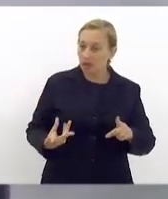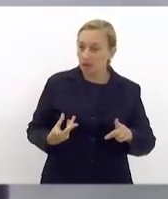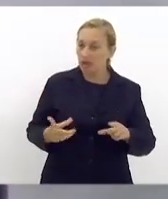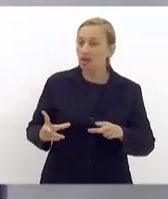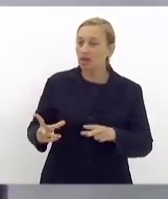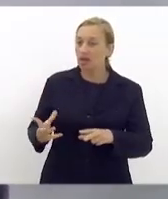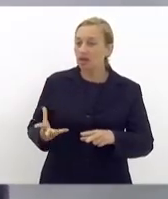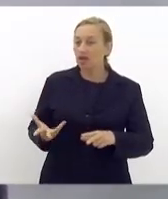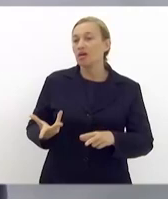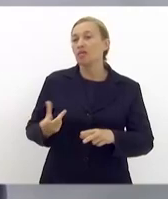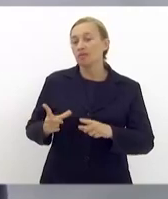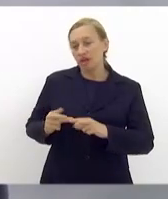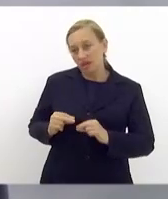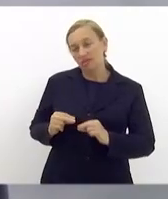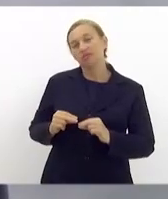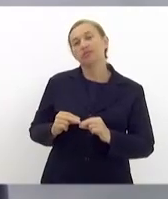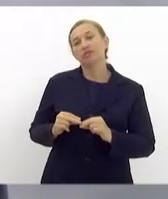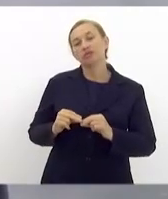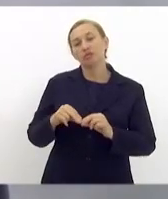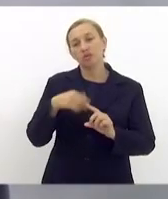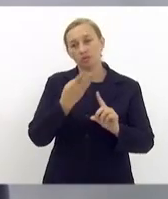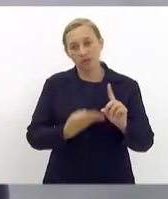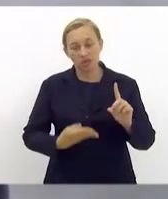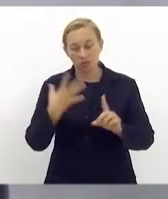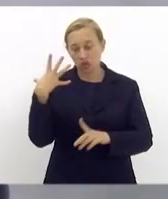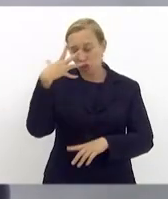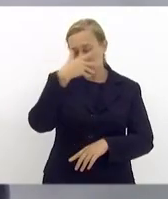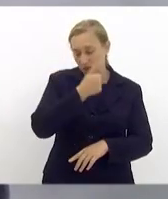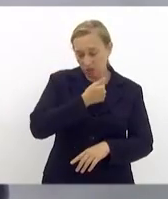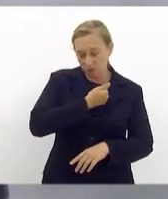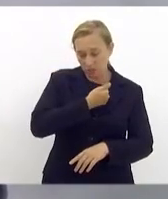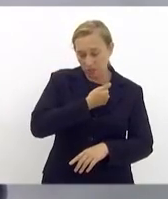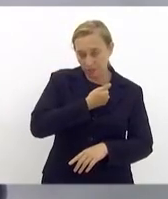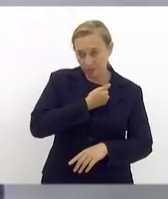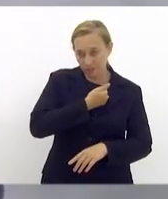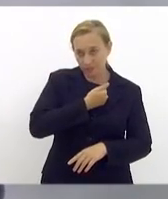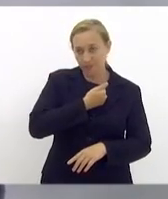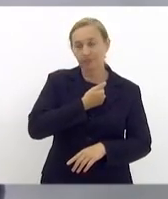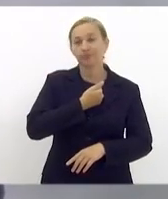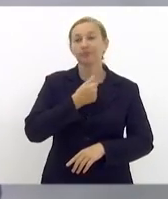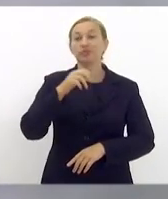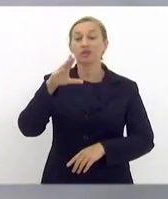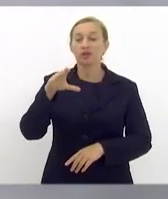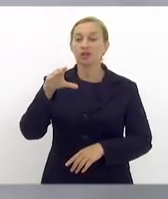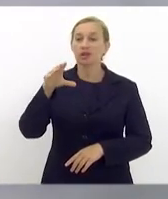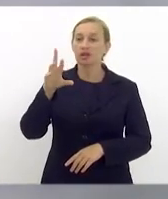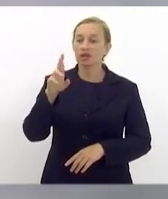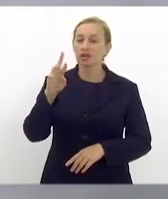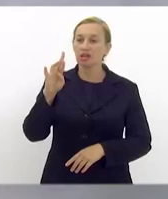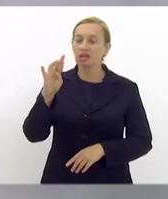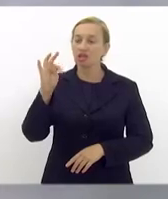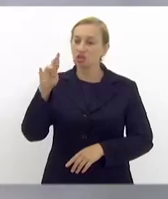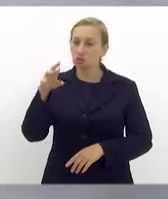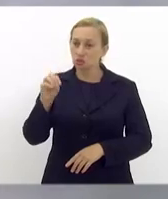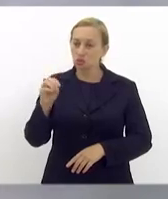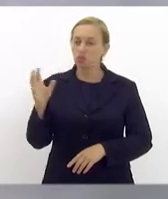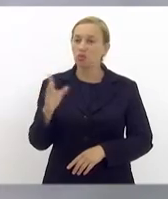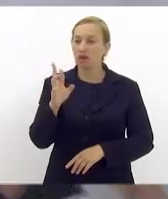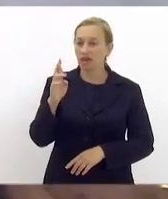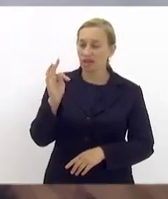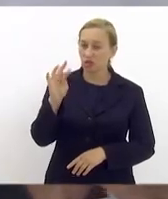homenagem. Lindo, lindo. Sucesso total à iluminação do Cristo Redentor e também essa homenagem,